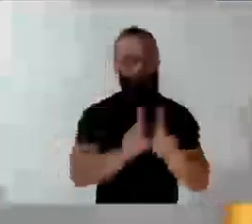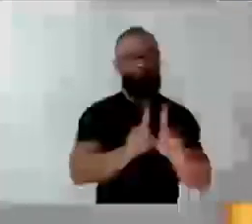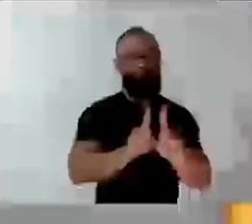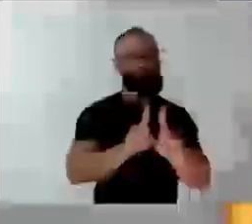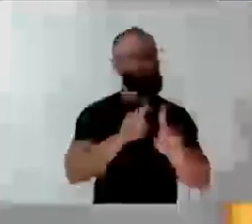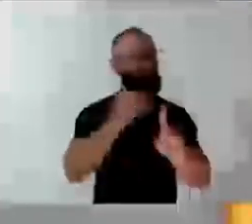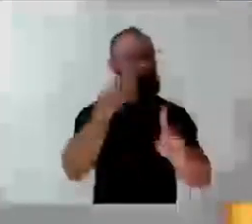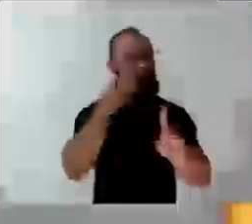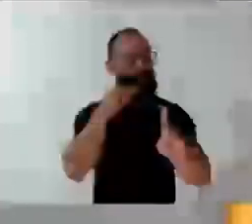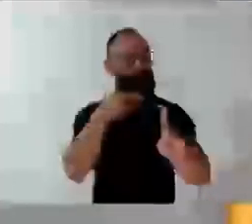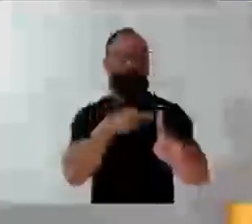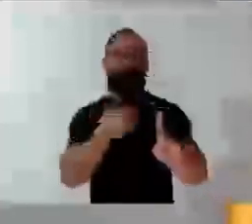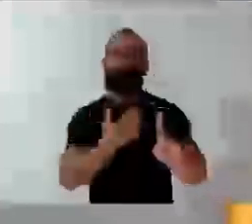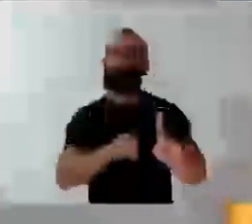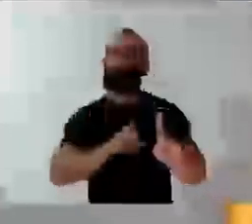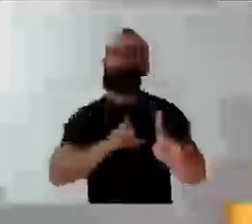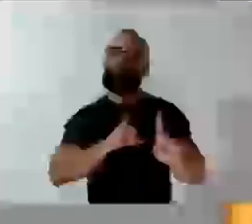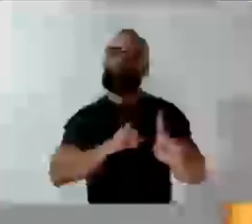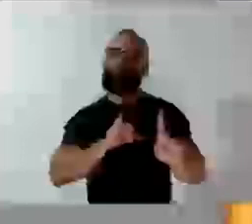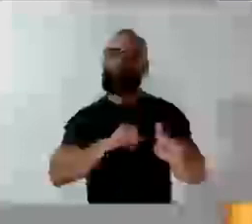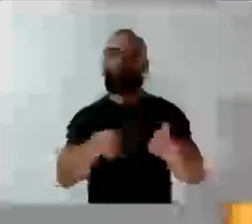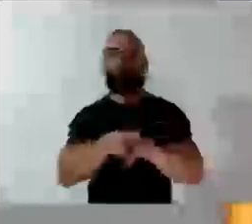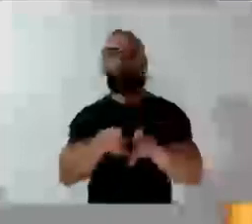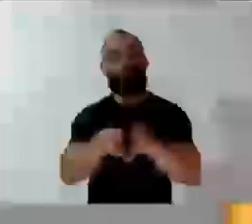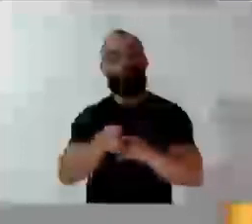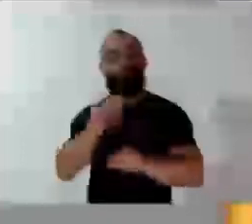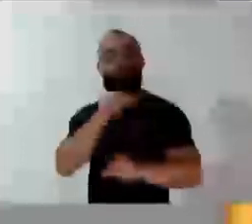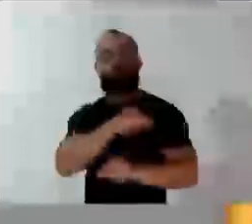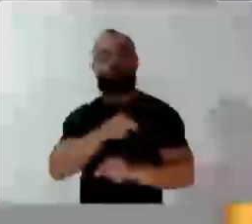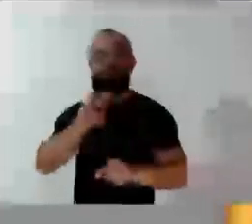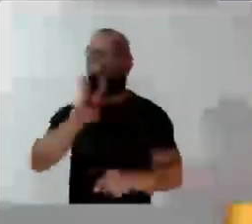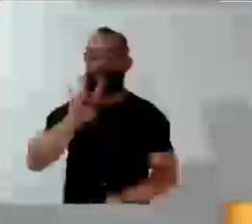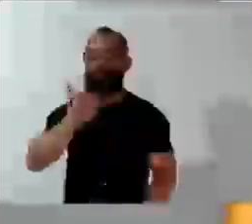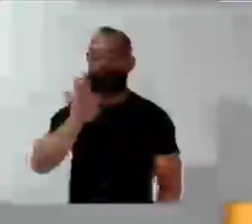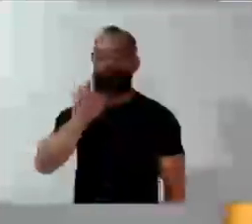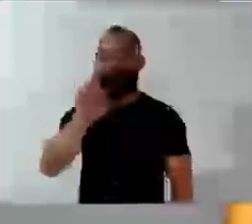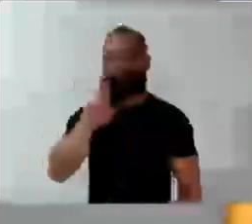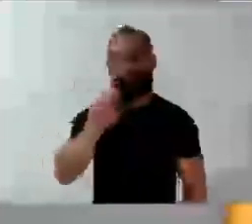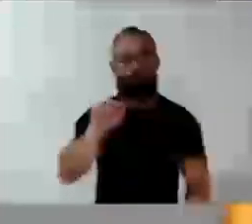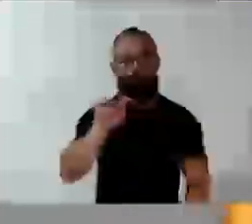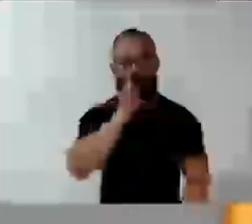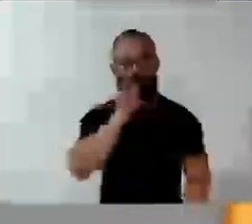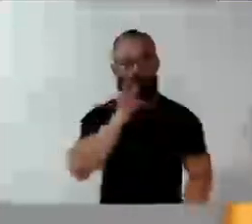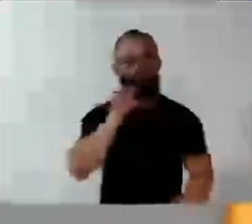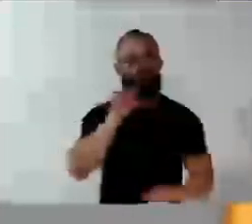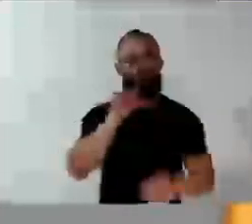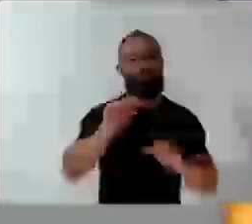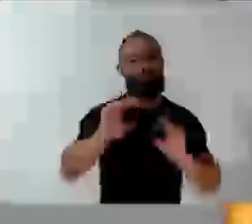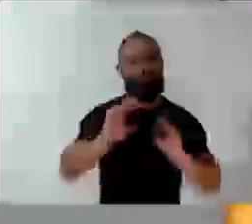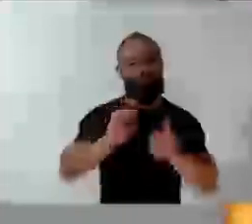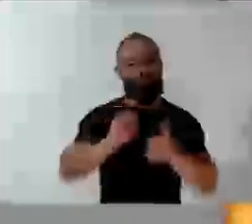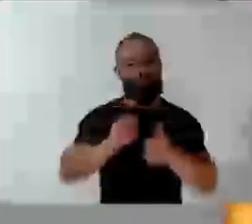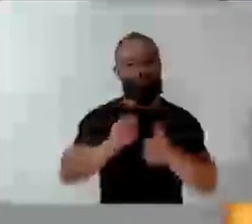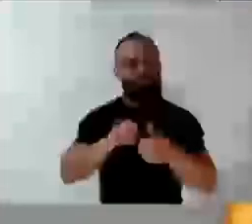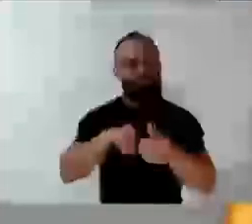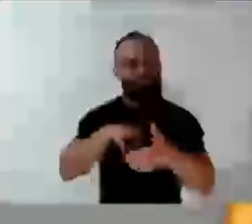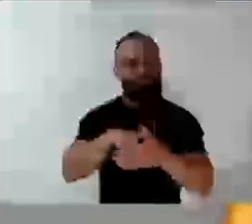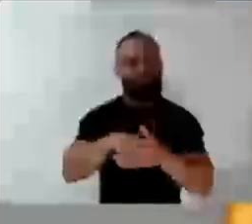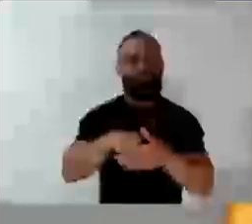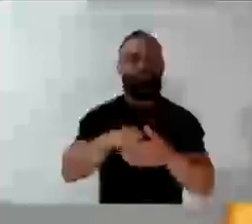passa, e também o Vitinho, cumprimentando todos os atletas e para-atletas da nossa cidade. Quero parabenizar também